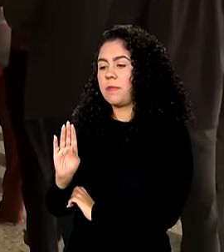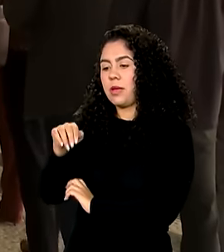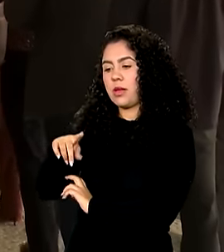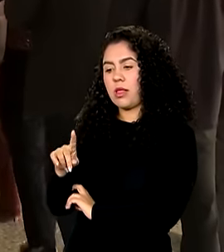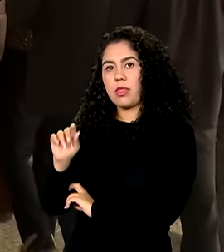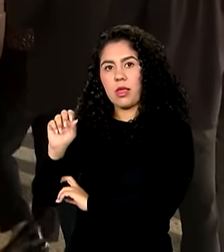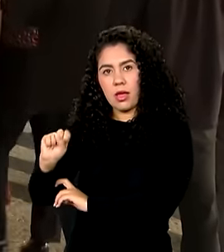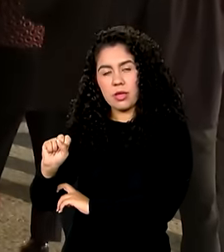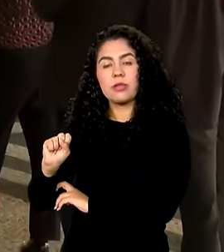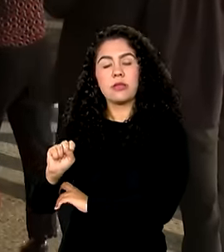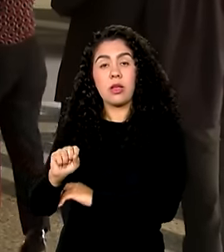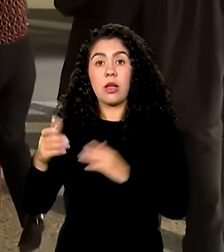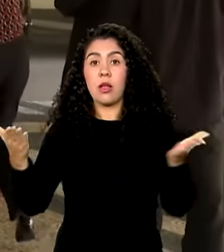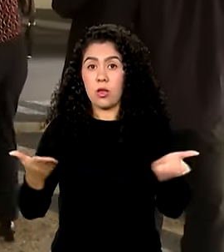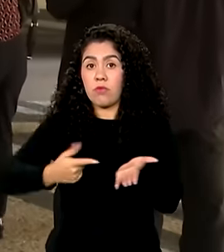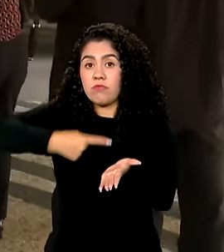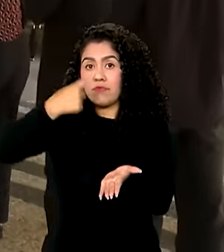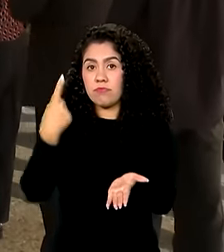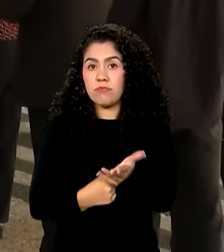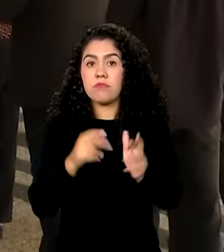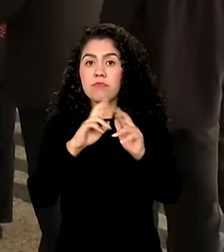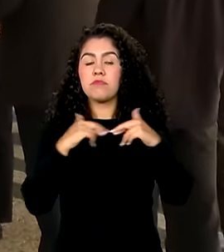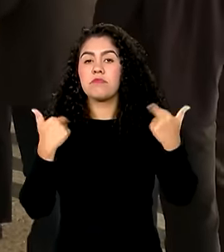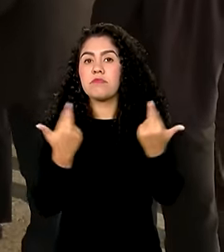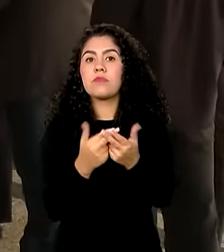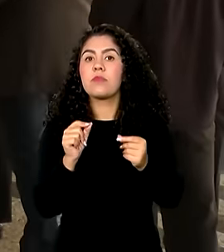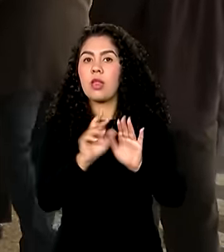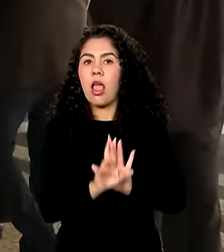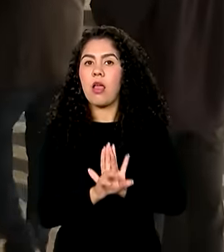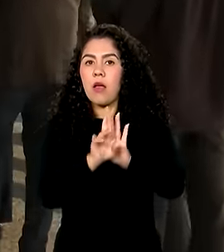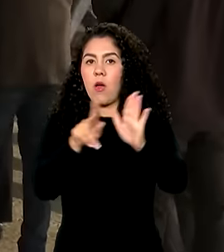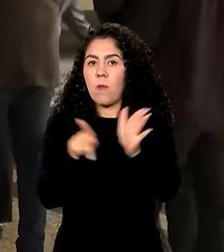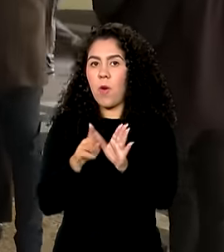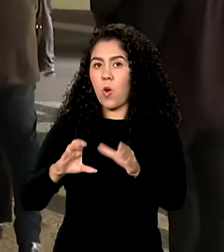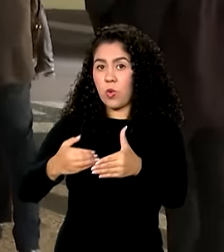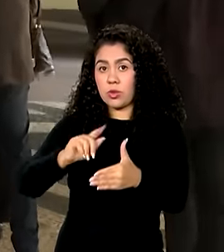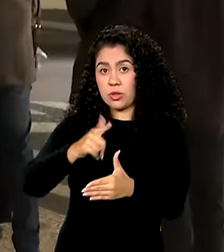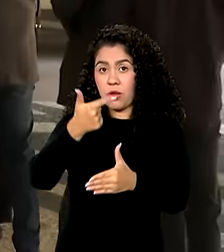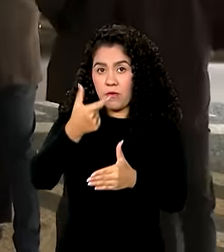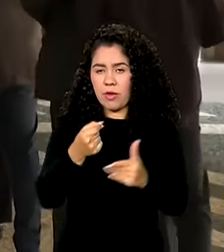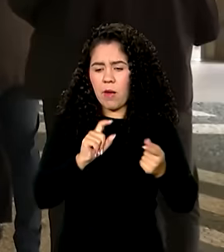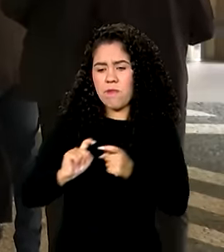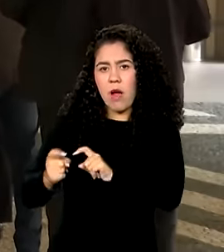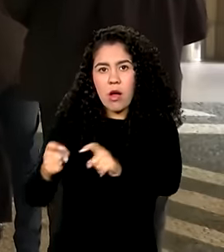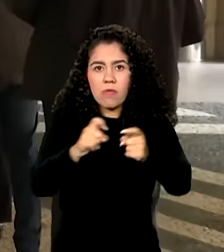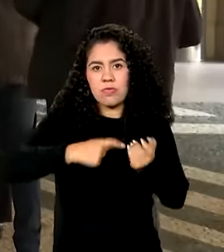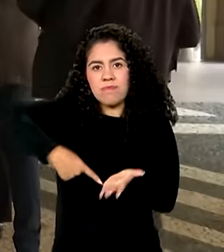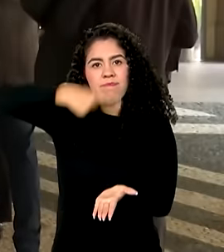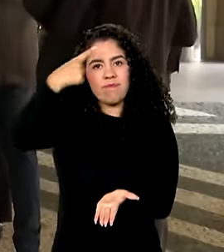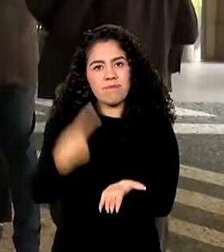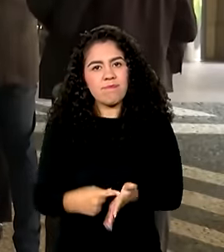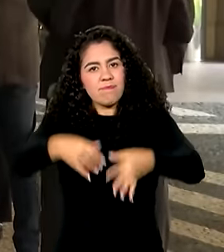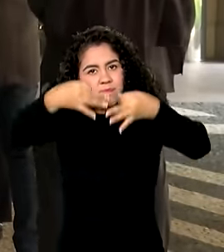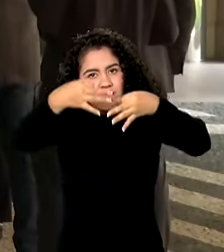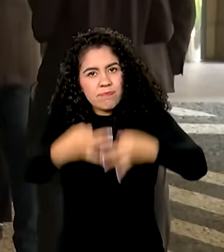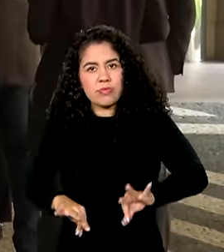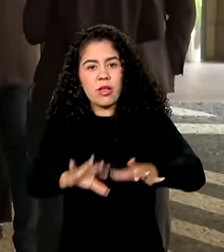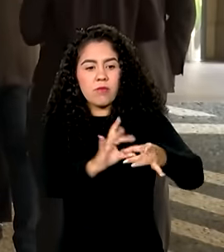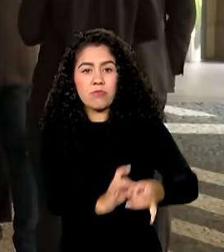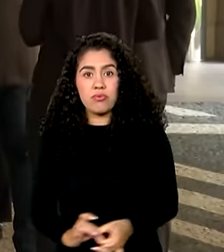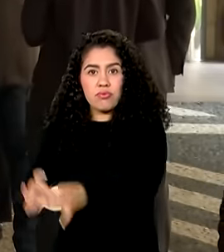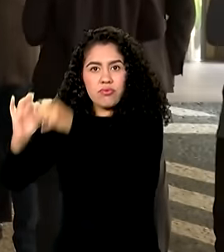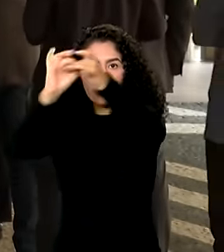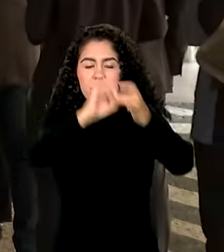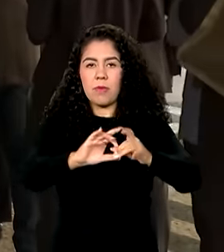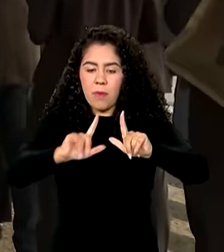marcada para hoje, representantes do G20 devem formalizar a Aliança Global contra a Fome